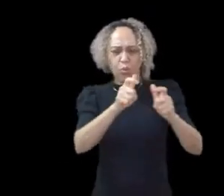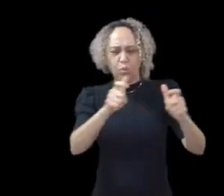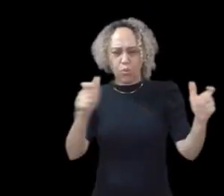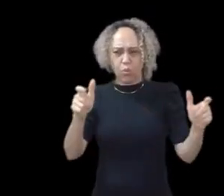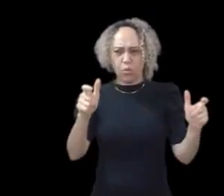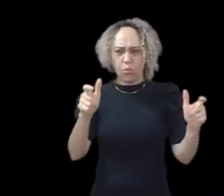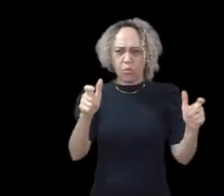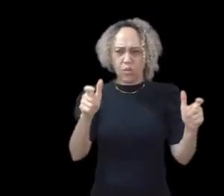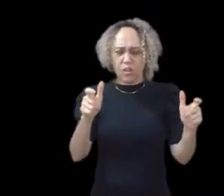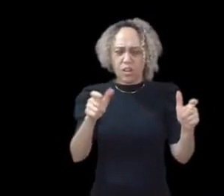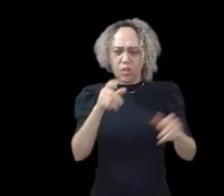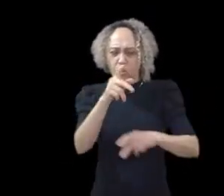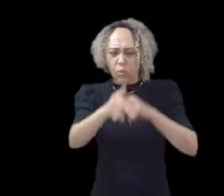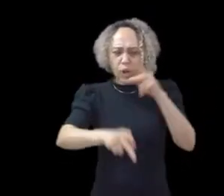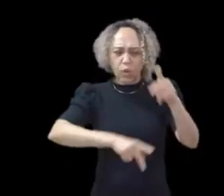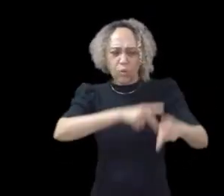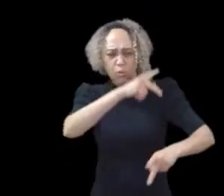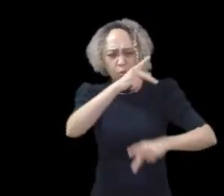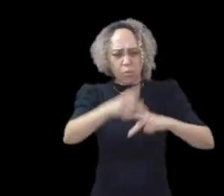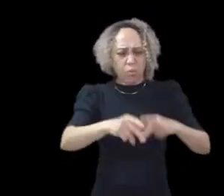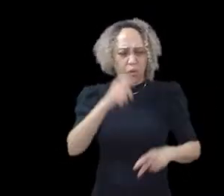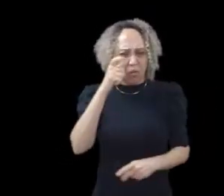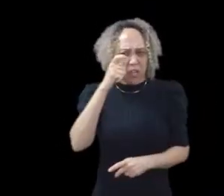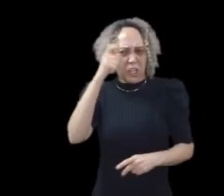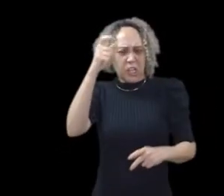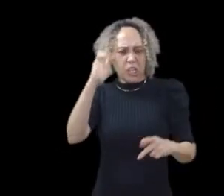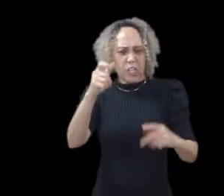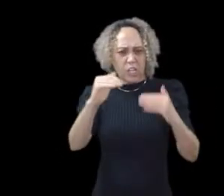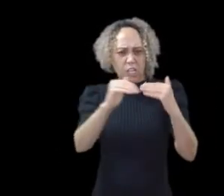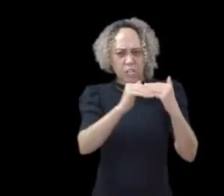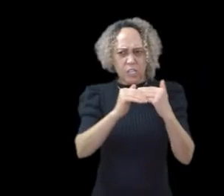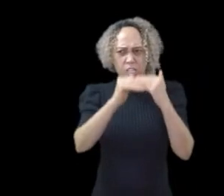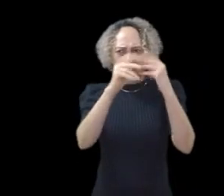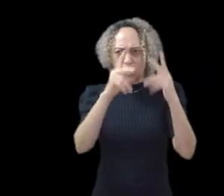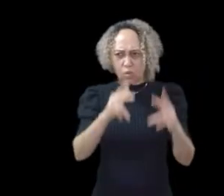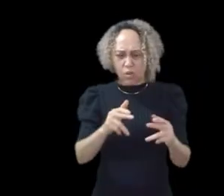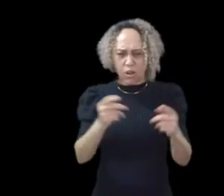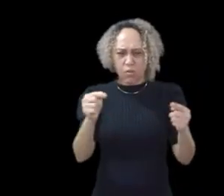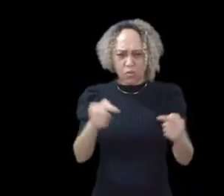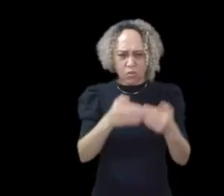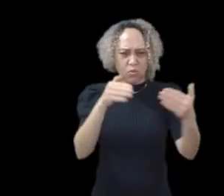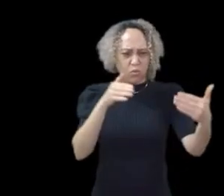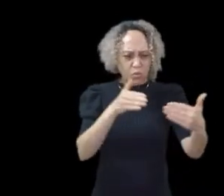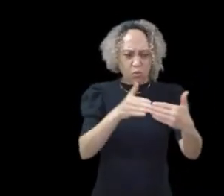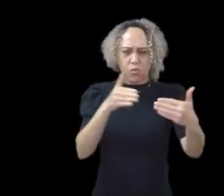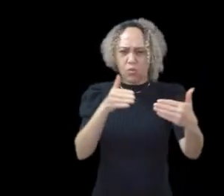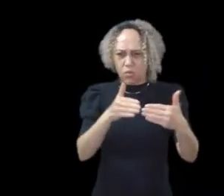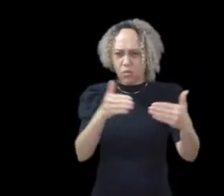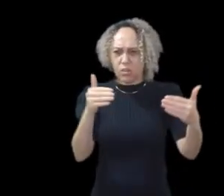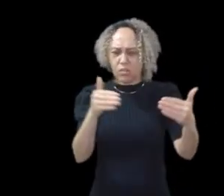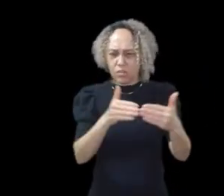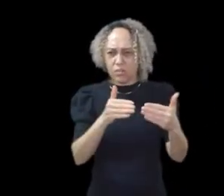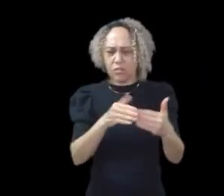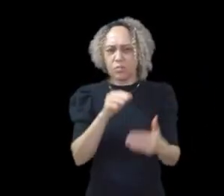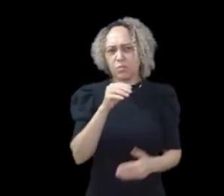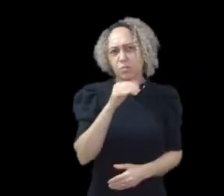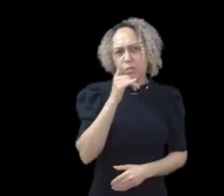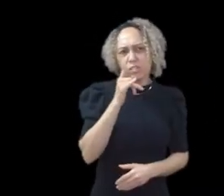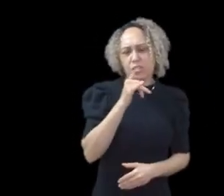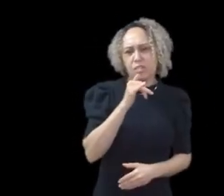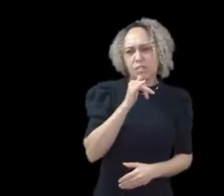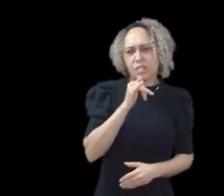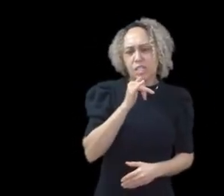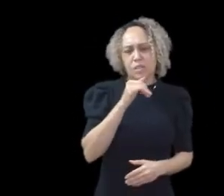a uma população imensa, um grupo imenso de pessoas. Que conectaria esses grupos, é isso? Desde as mães até o direito LGBT,